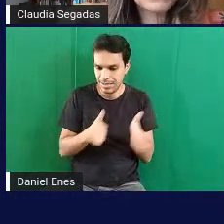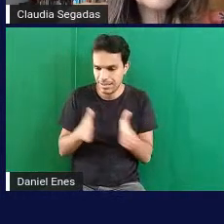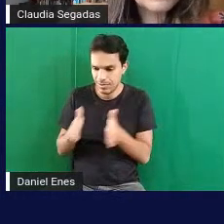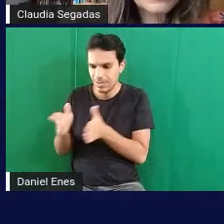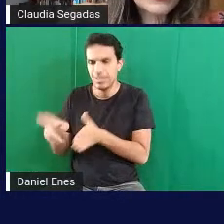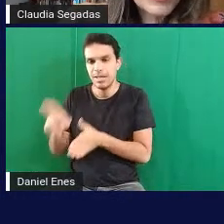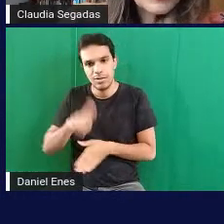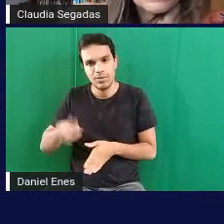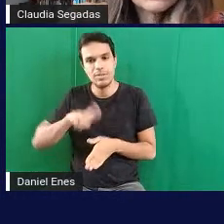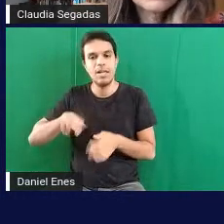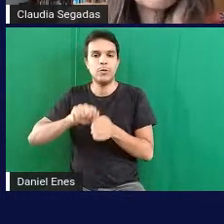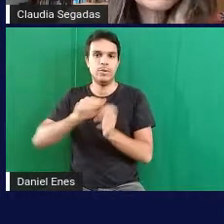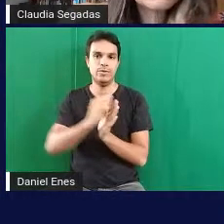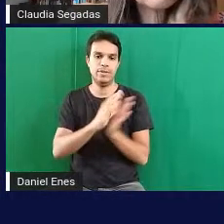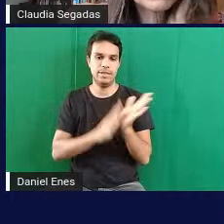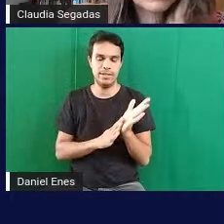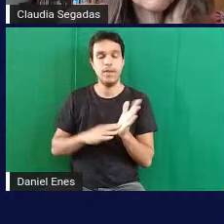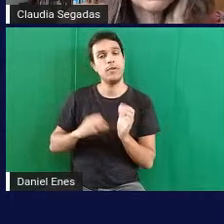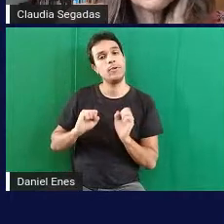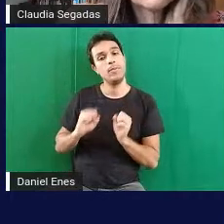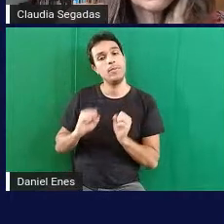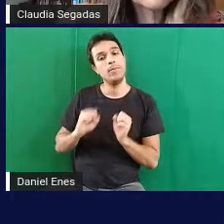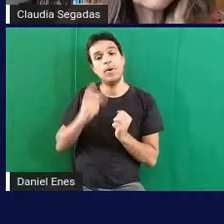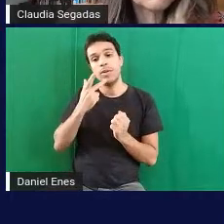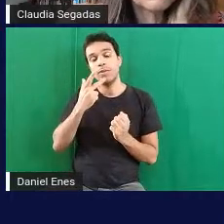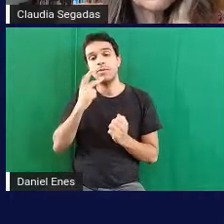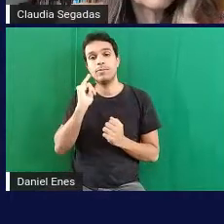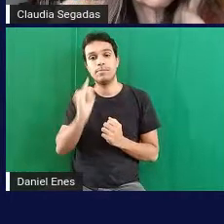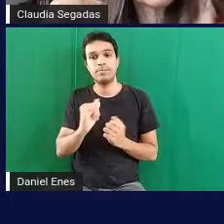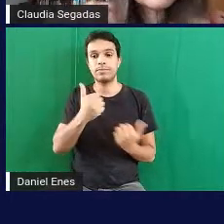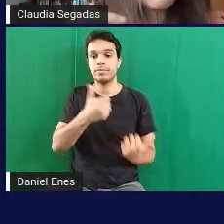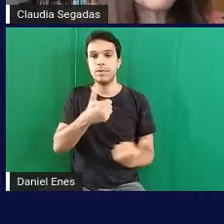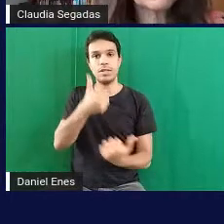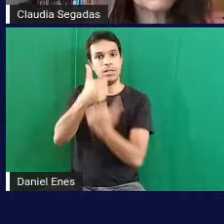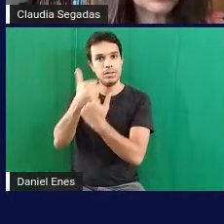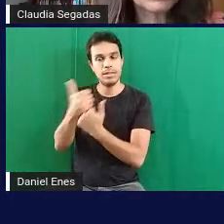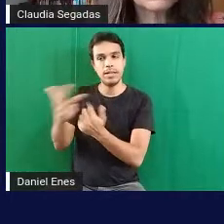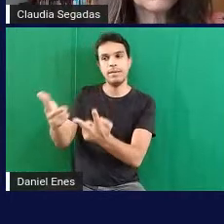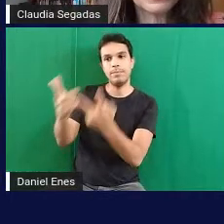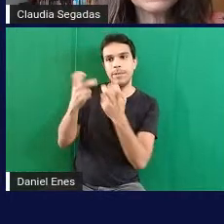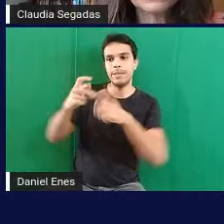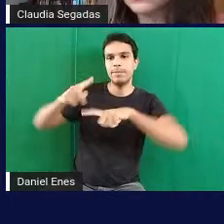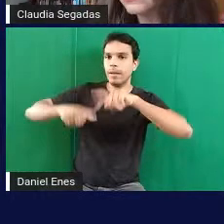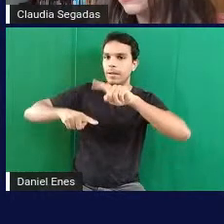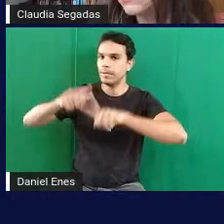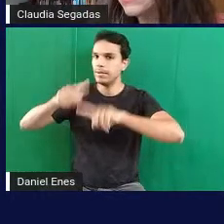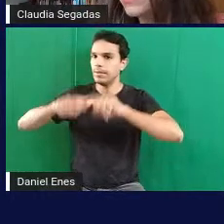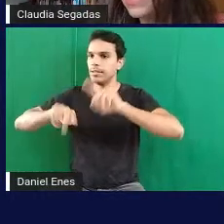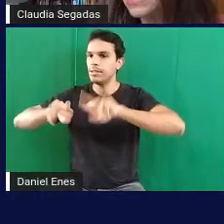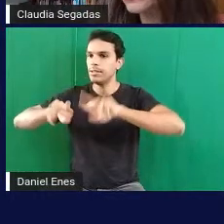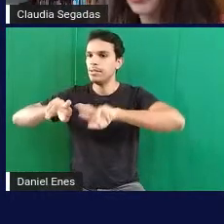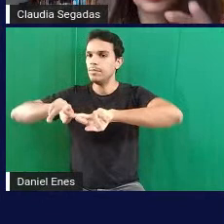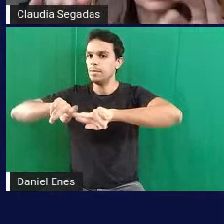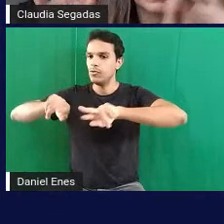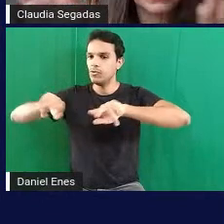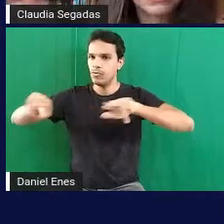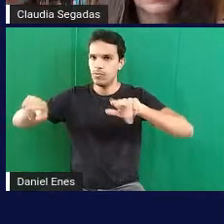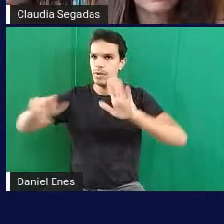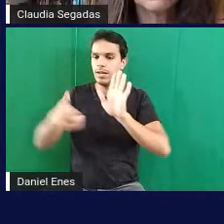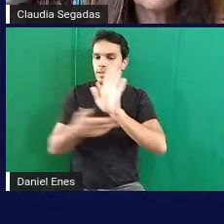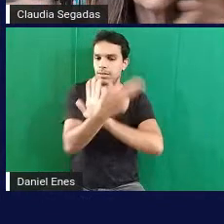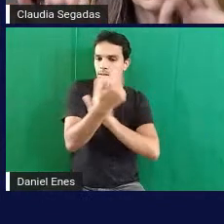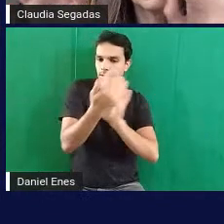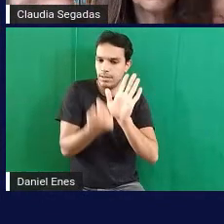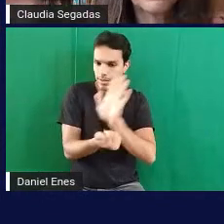auxiliou bastante na percepção tanto dos elementos que estão aí desenhados